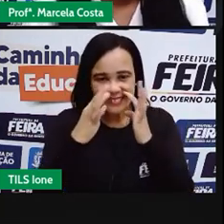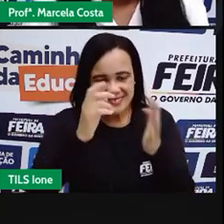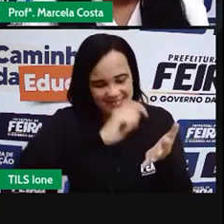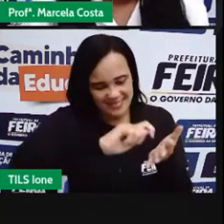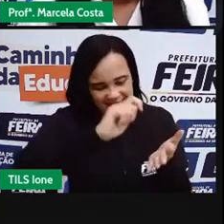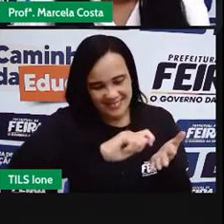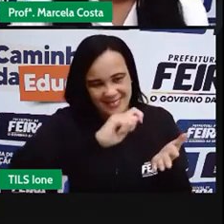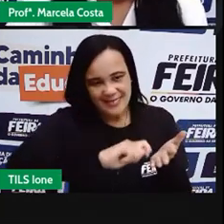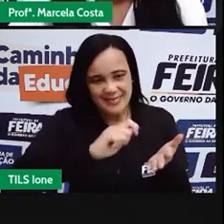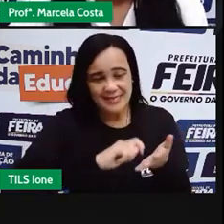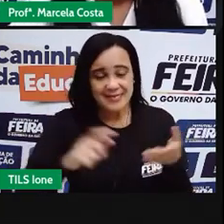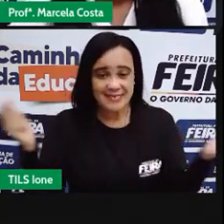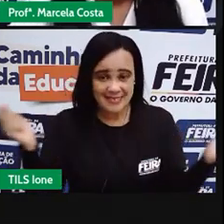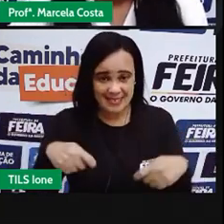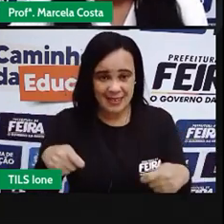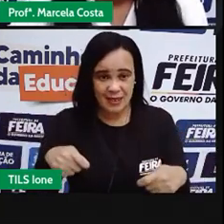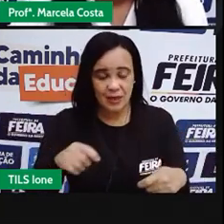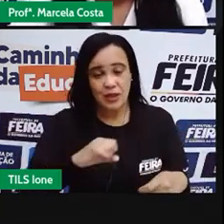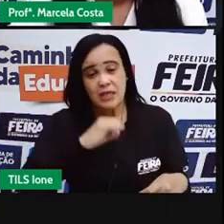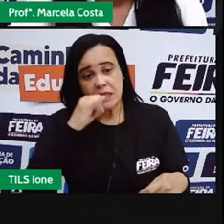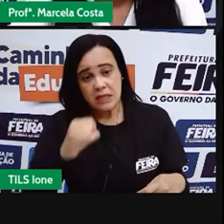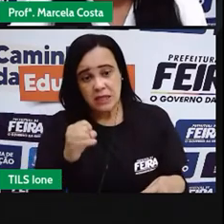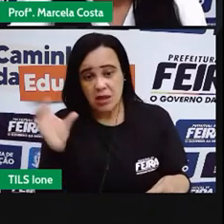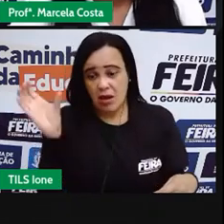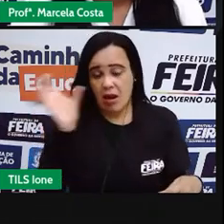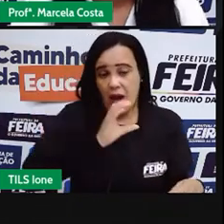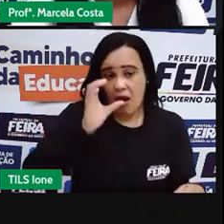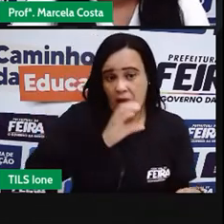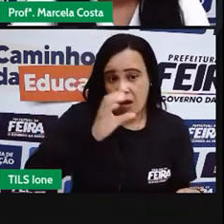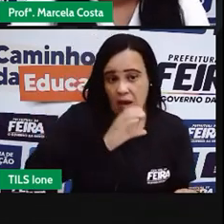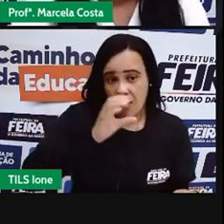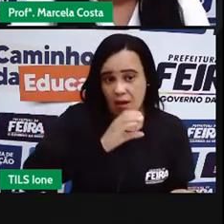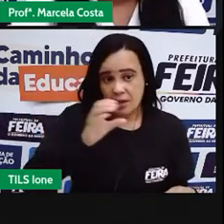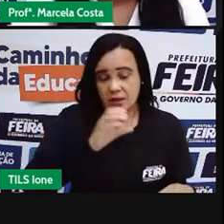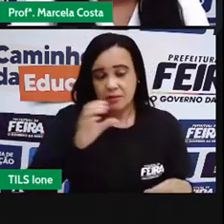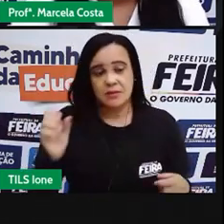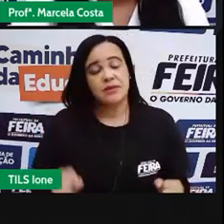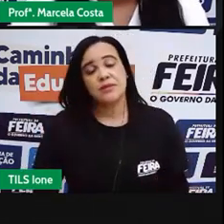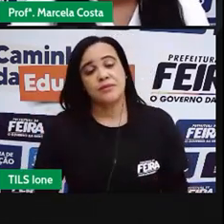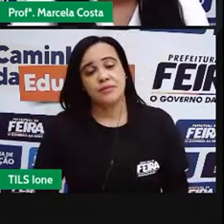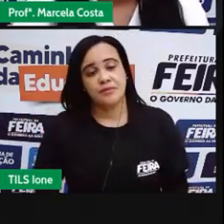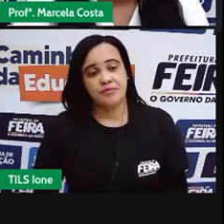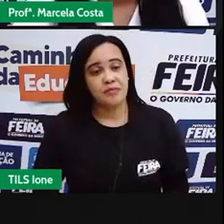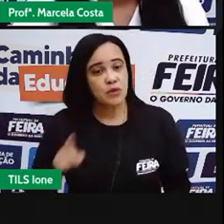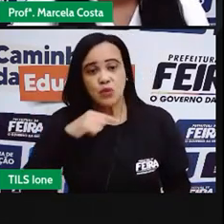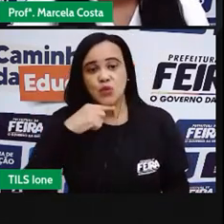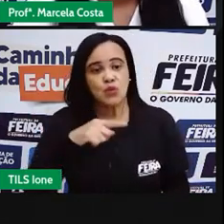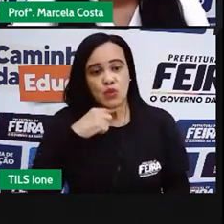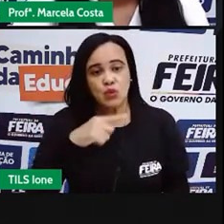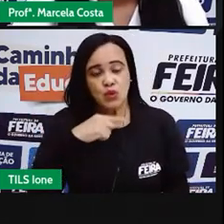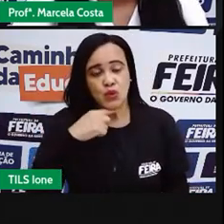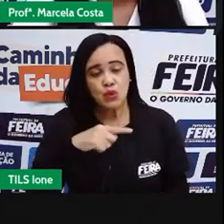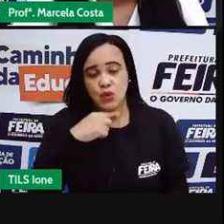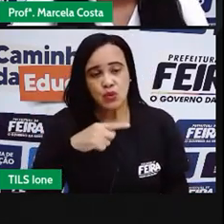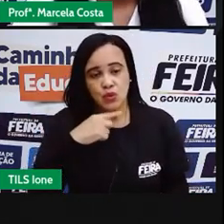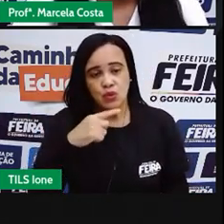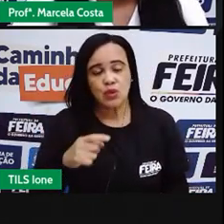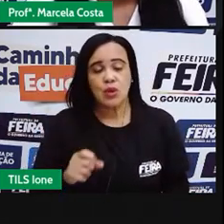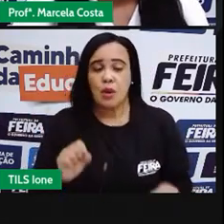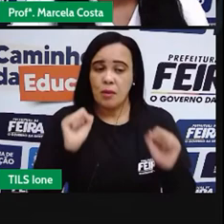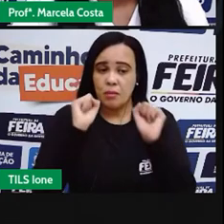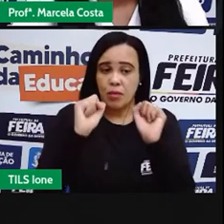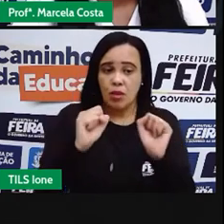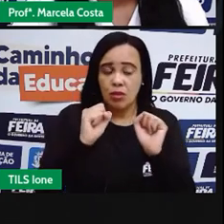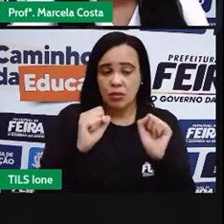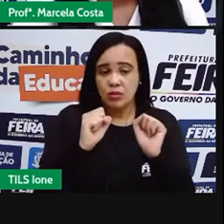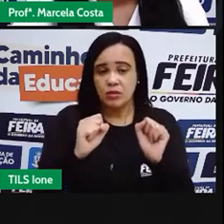Foi muito rápido! Se você teve dificuldade de acompanhar